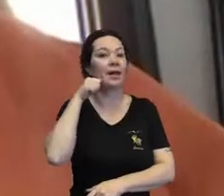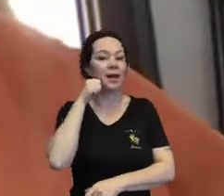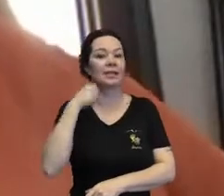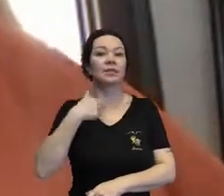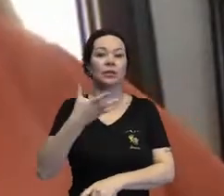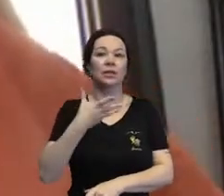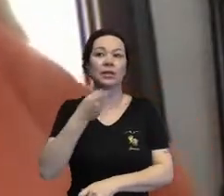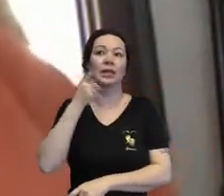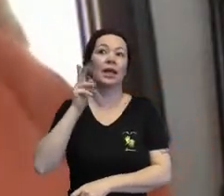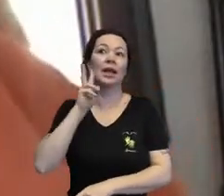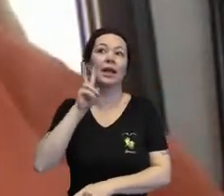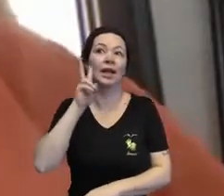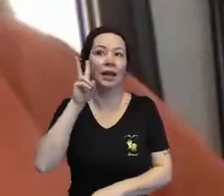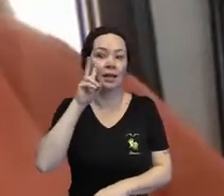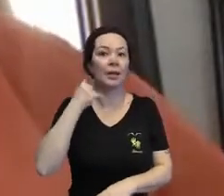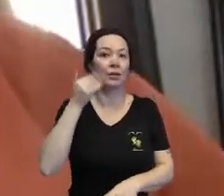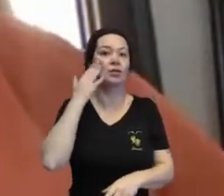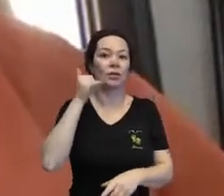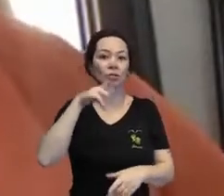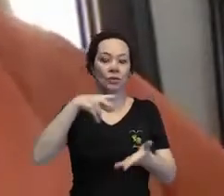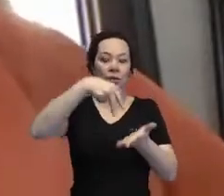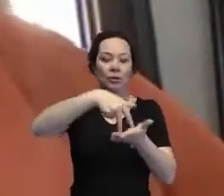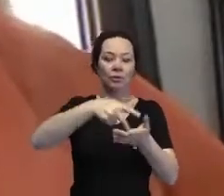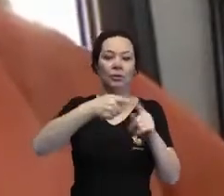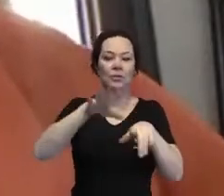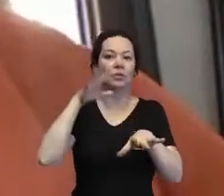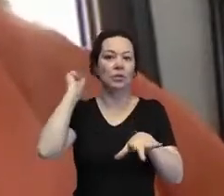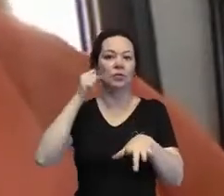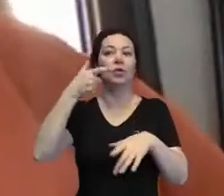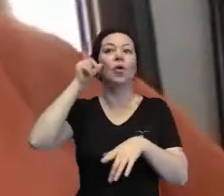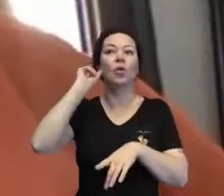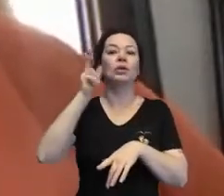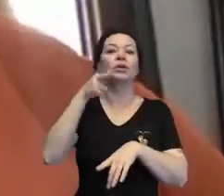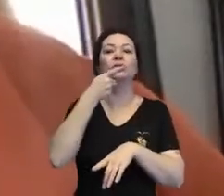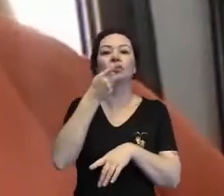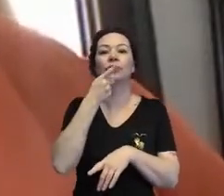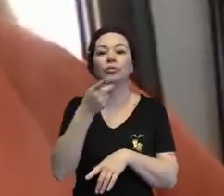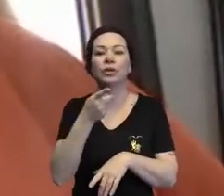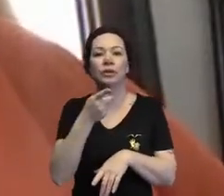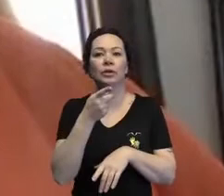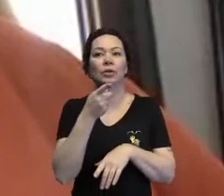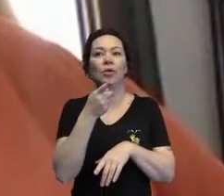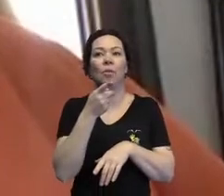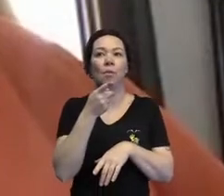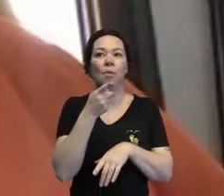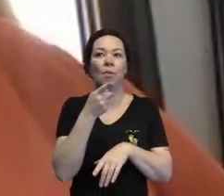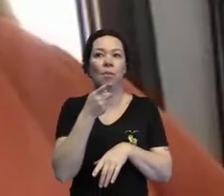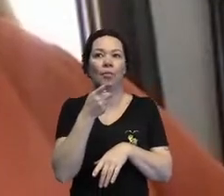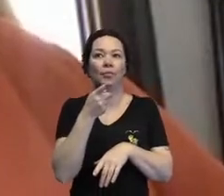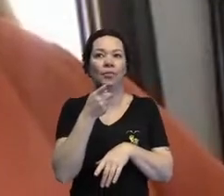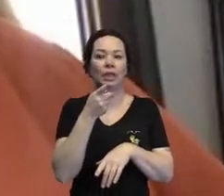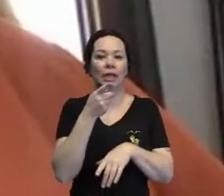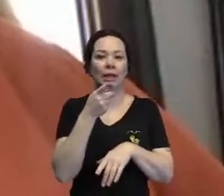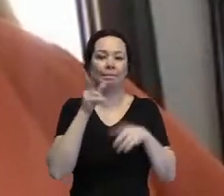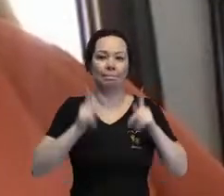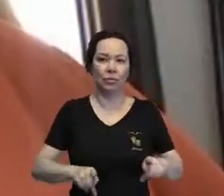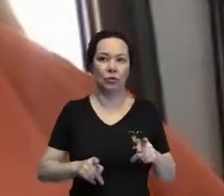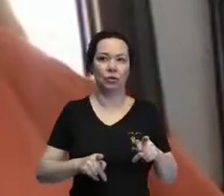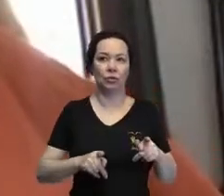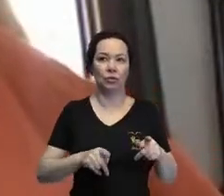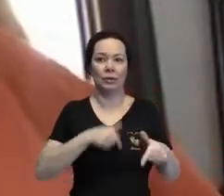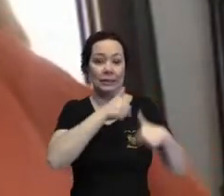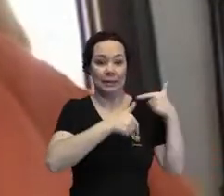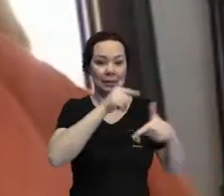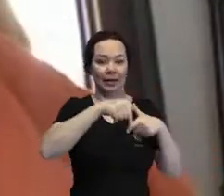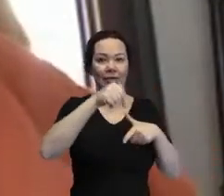você saiu do palco, mas você tá aí nos ouvindo. Ontem você falou, companheiros aqui meus, de velhos